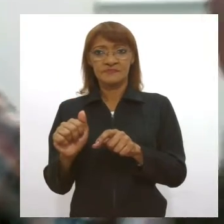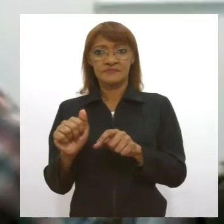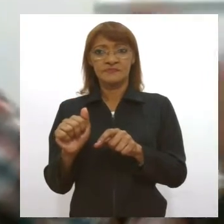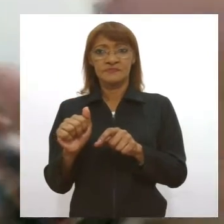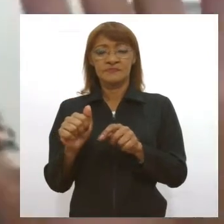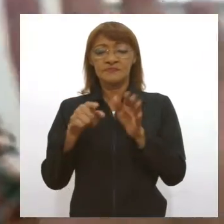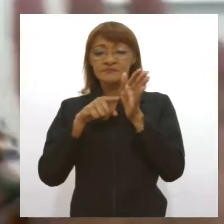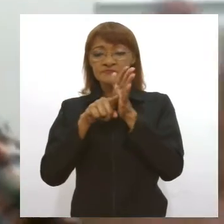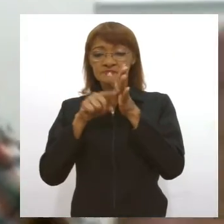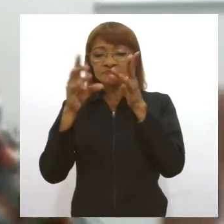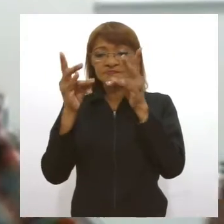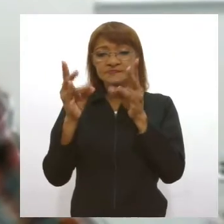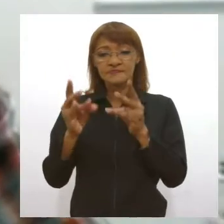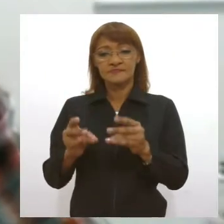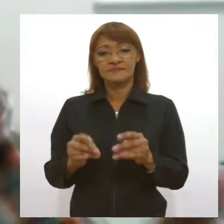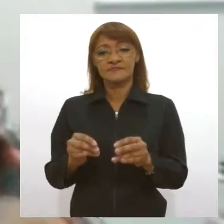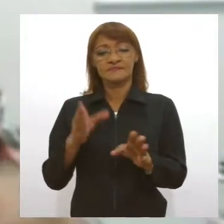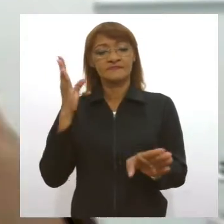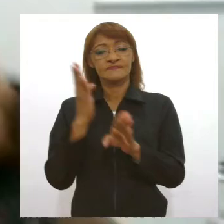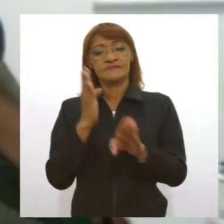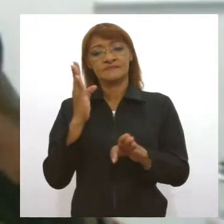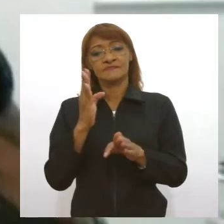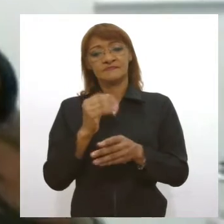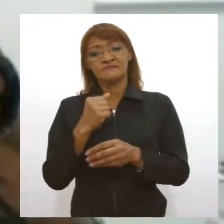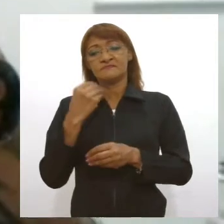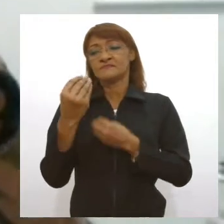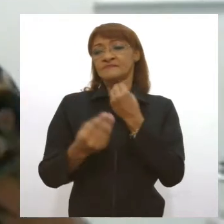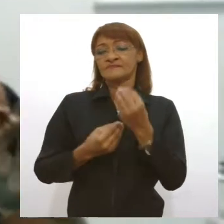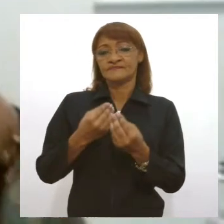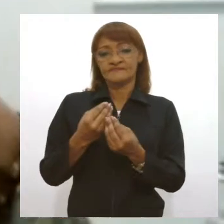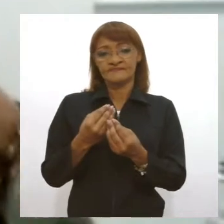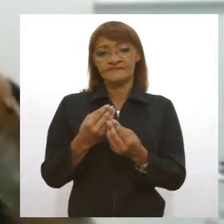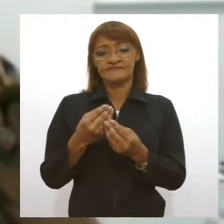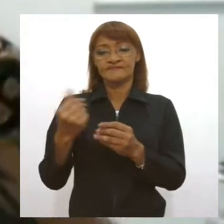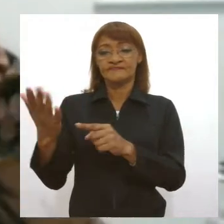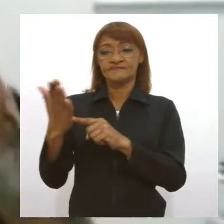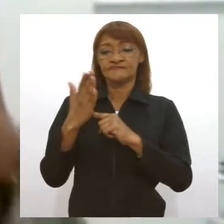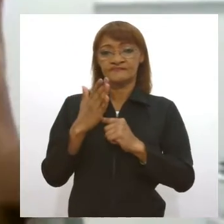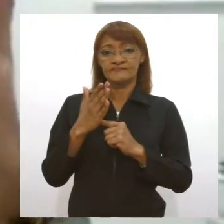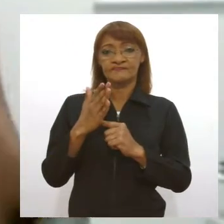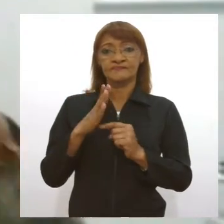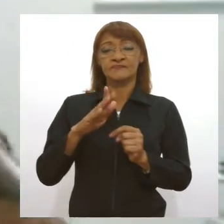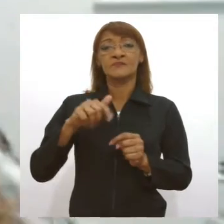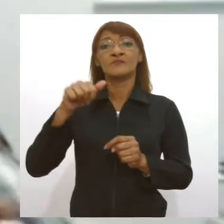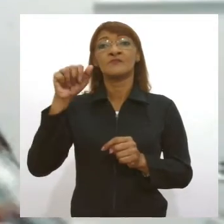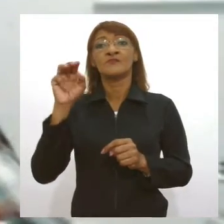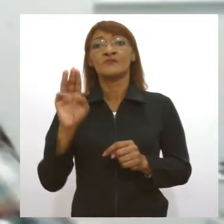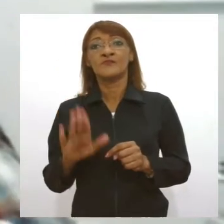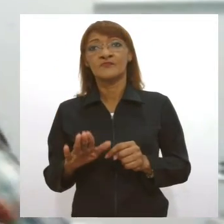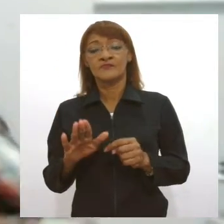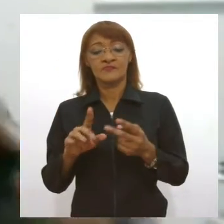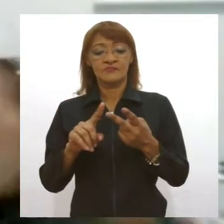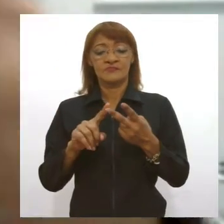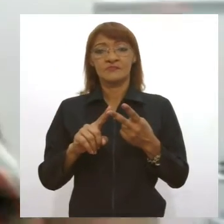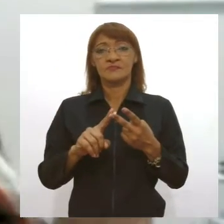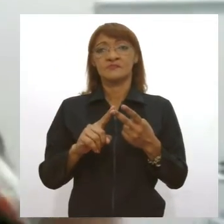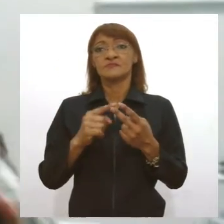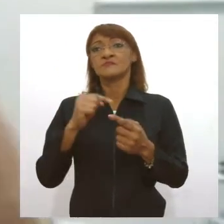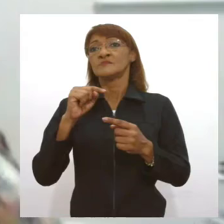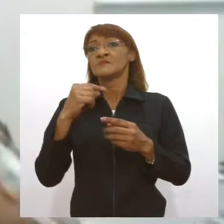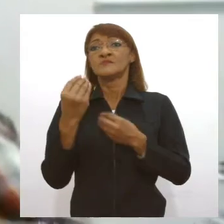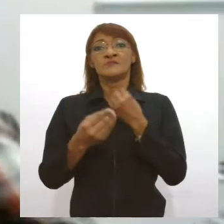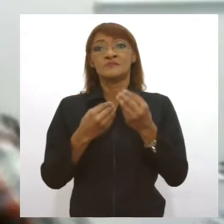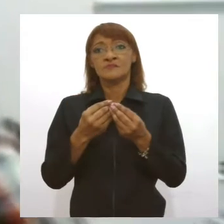sequência de genética dele. Isso vai me dizer qual a linhagem, qual a variante que ele tem e está